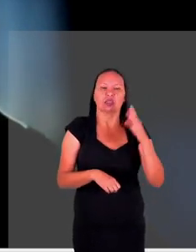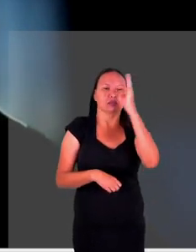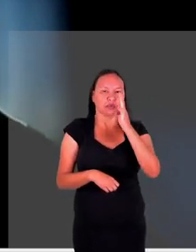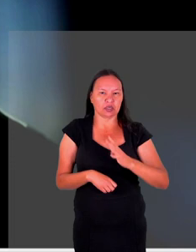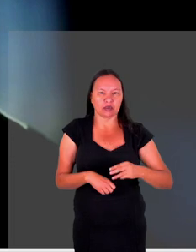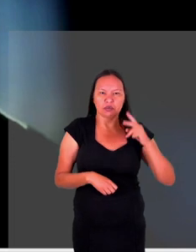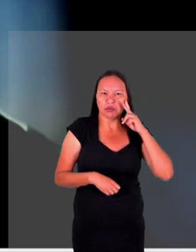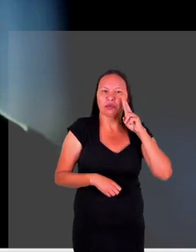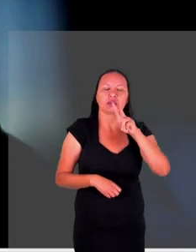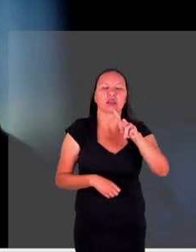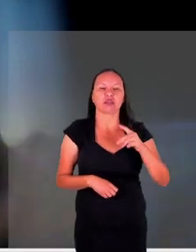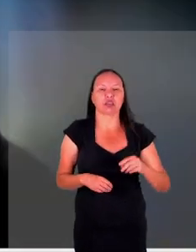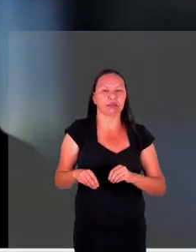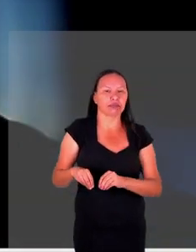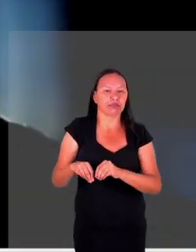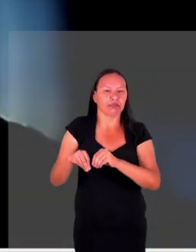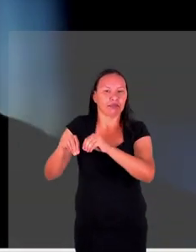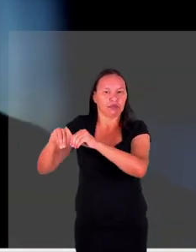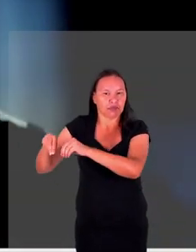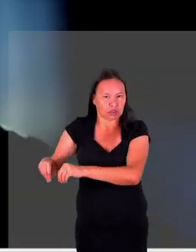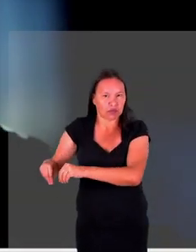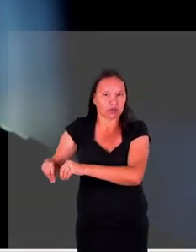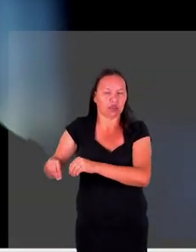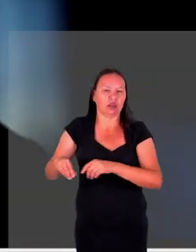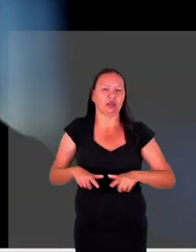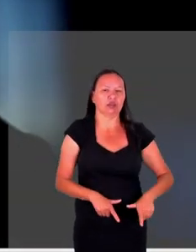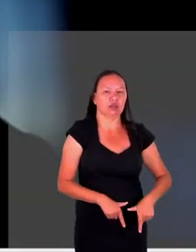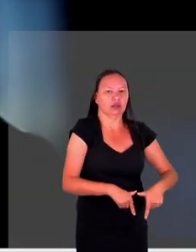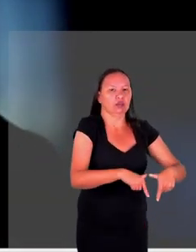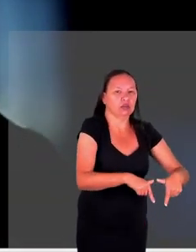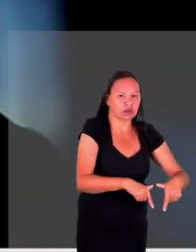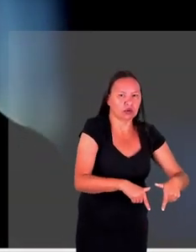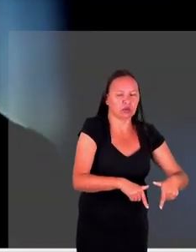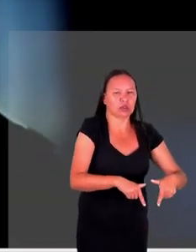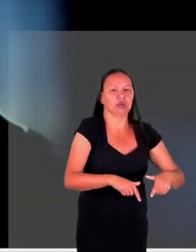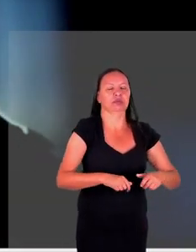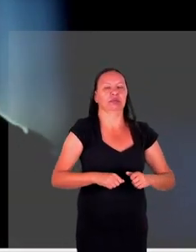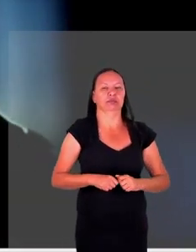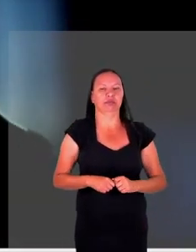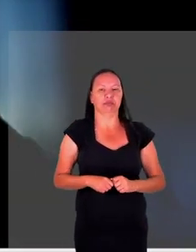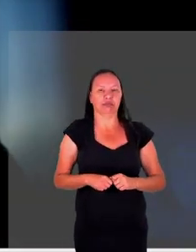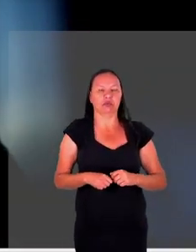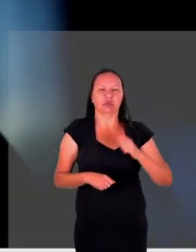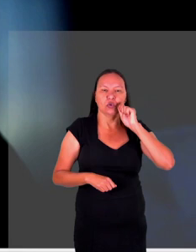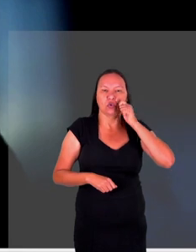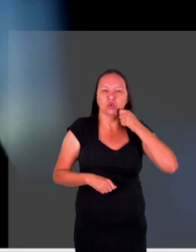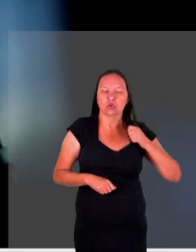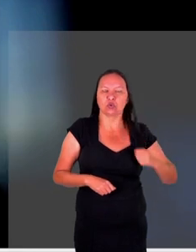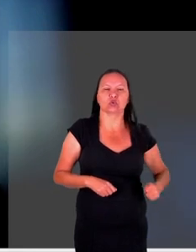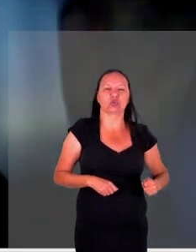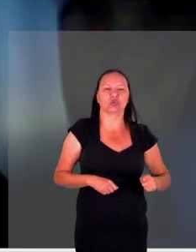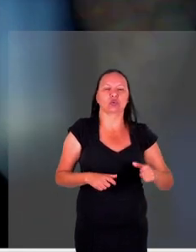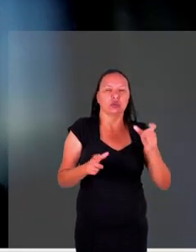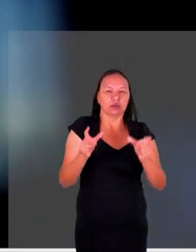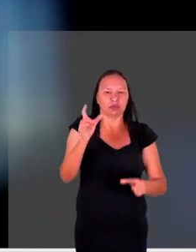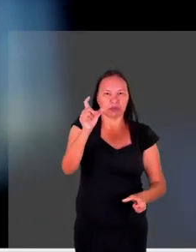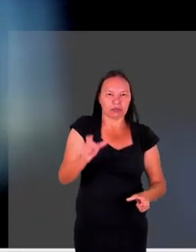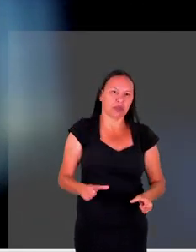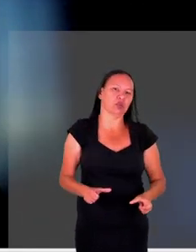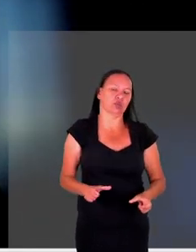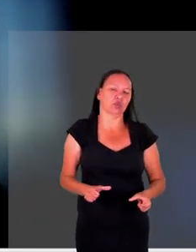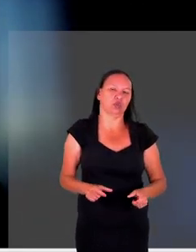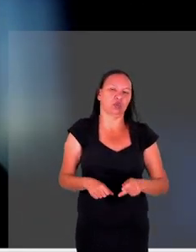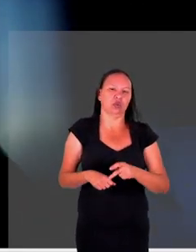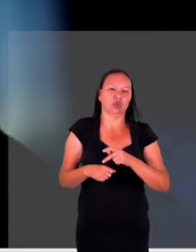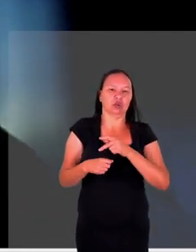eles voltam para o Brasil os que lutam em território russo e também os soldados brasileiros que também atuam